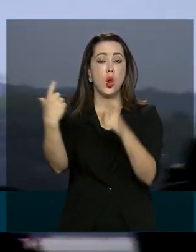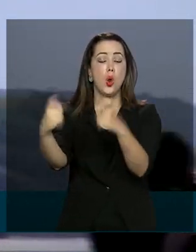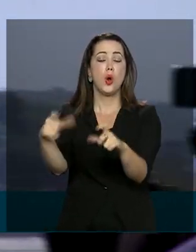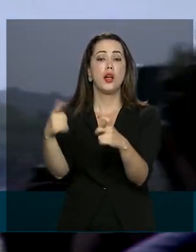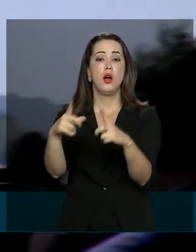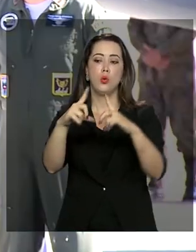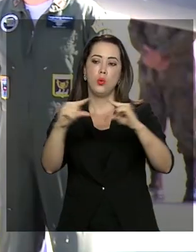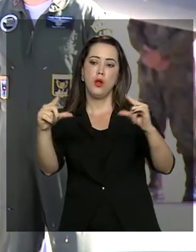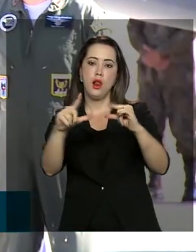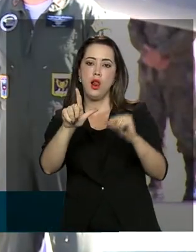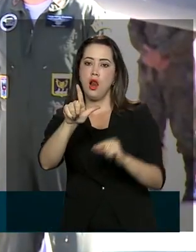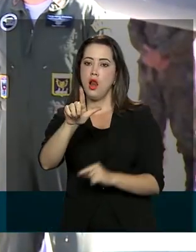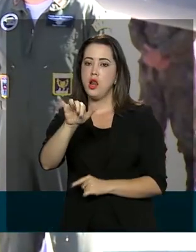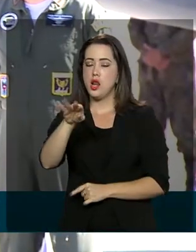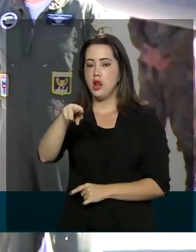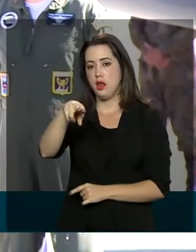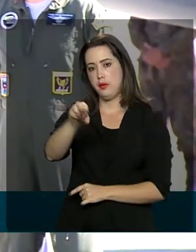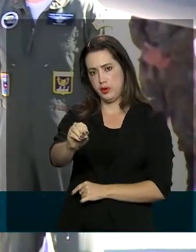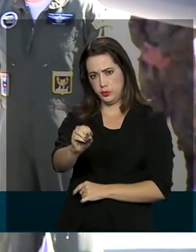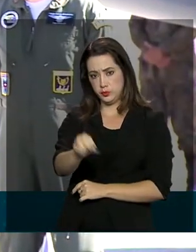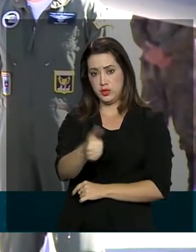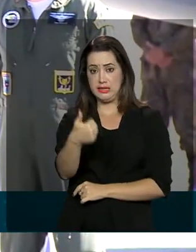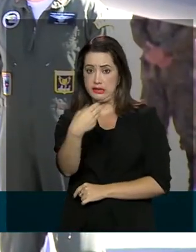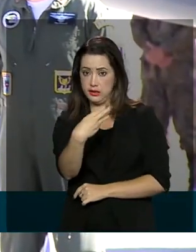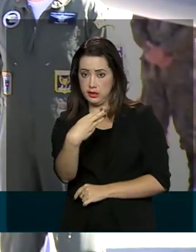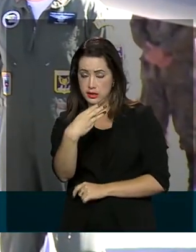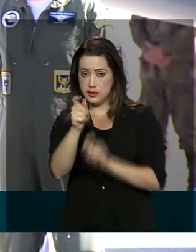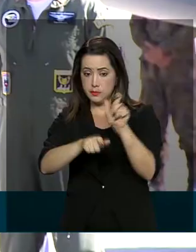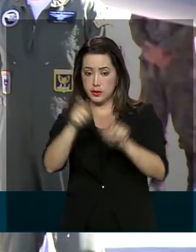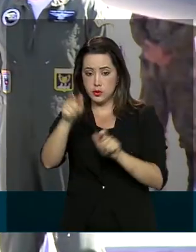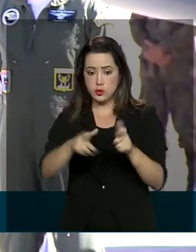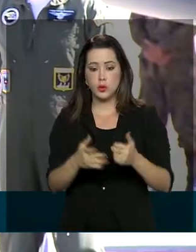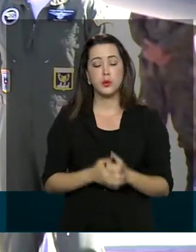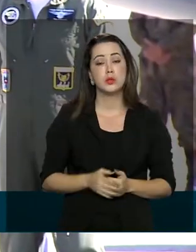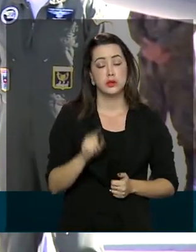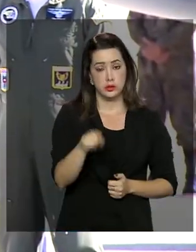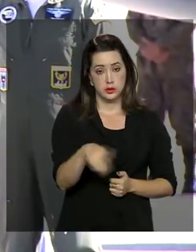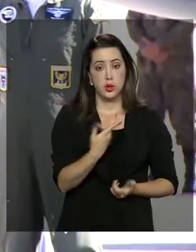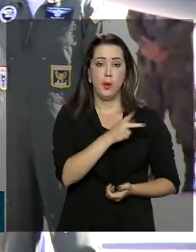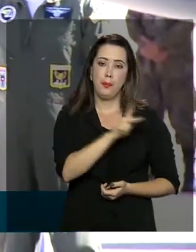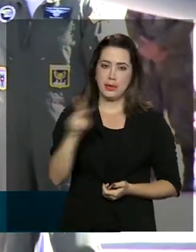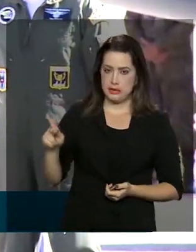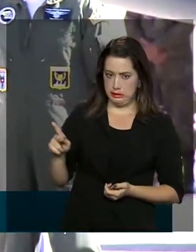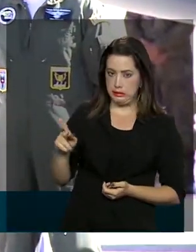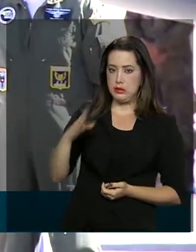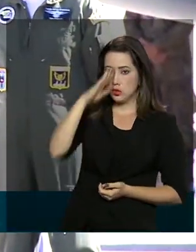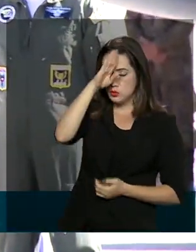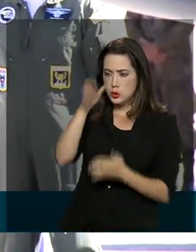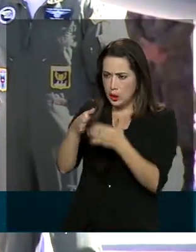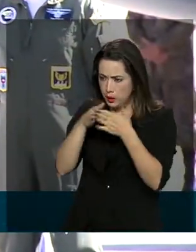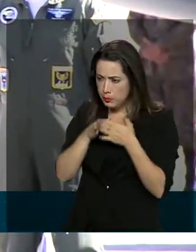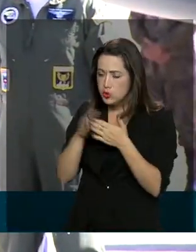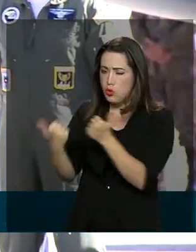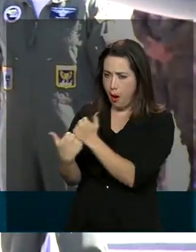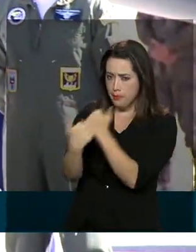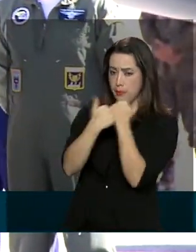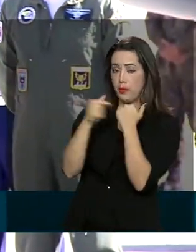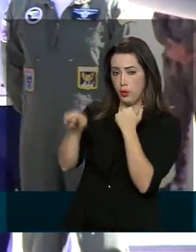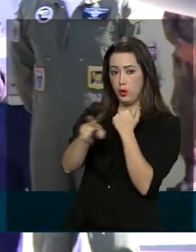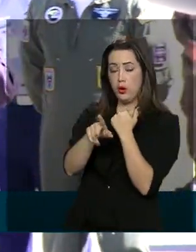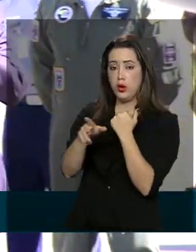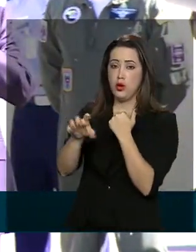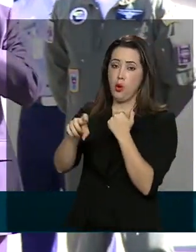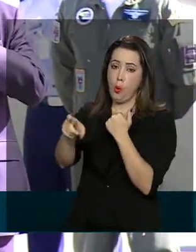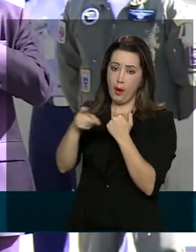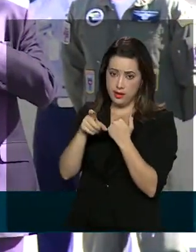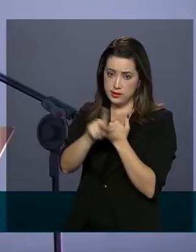deles com uma comitiva de 13 pessoas, comandada a pedido do presidente Jair Bolsonaro pelo ex-presidente Michel Temer, que é